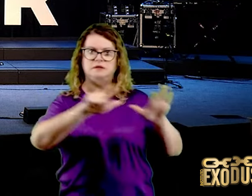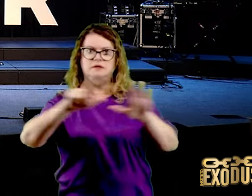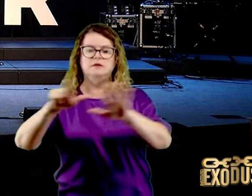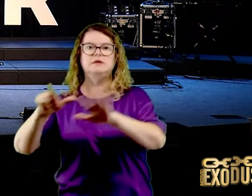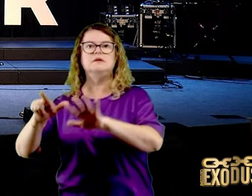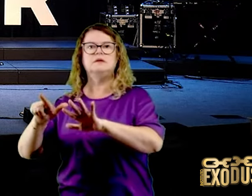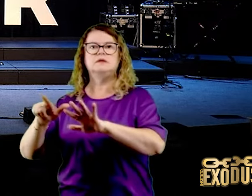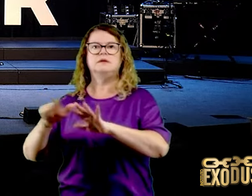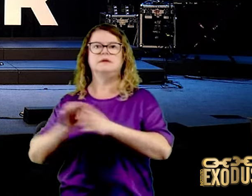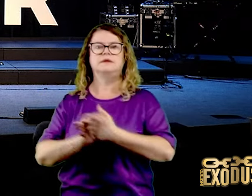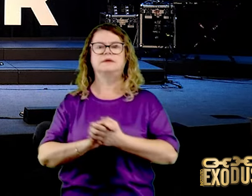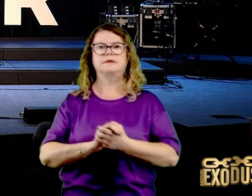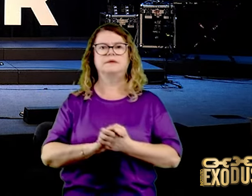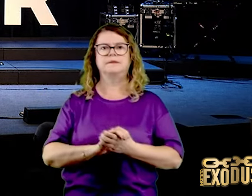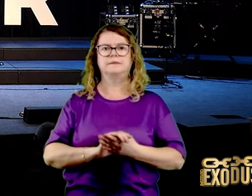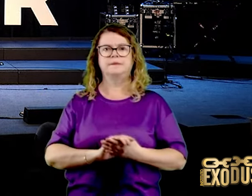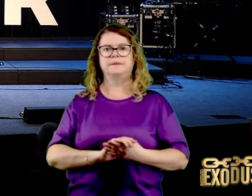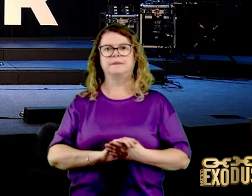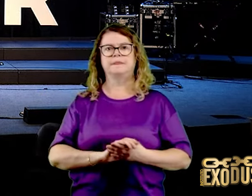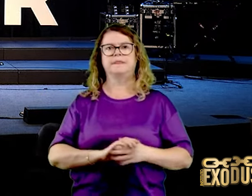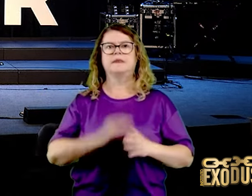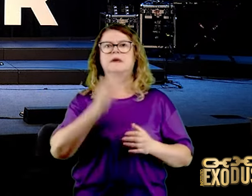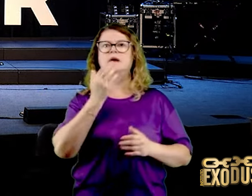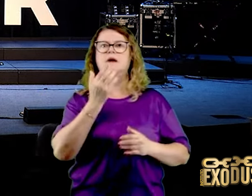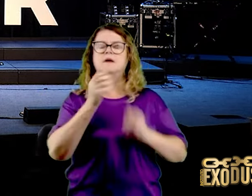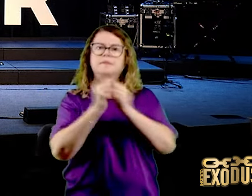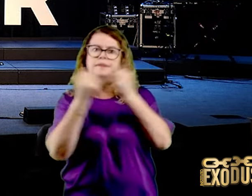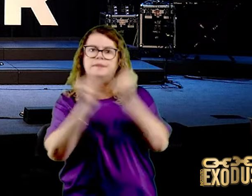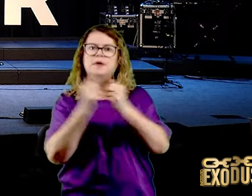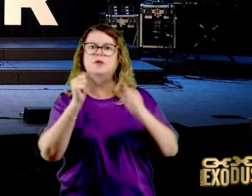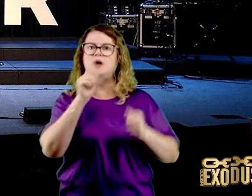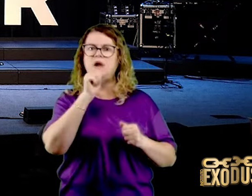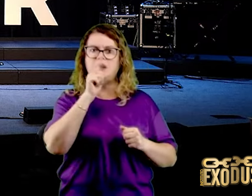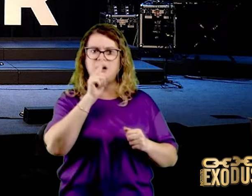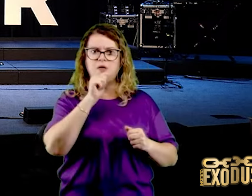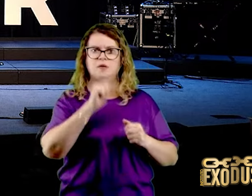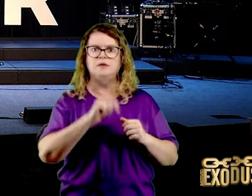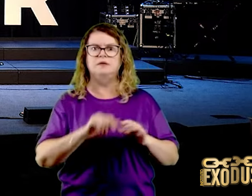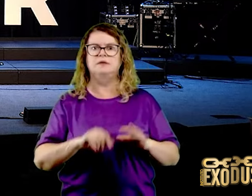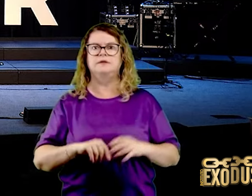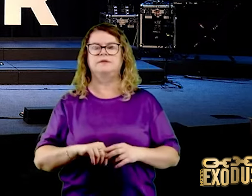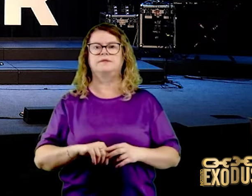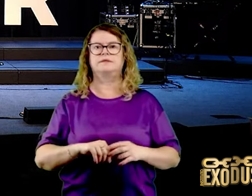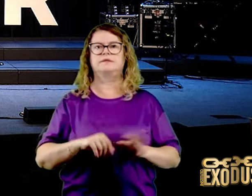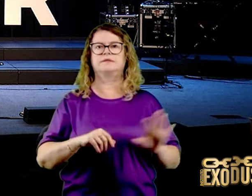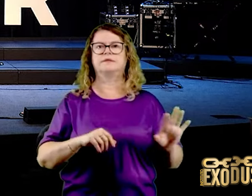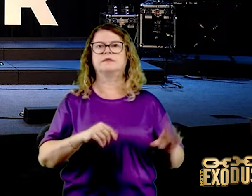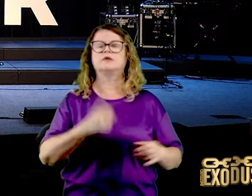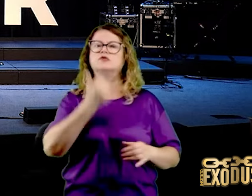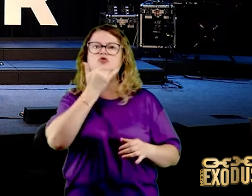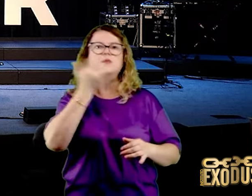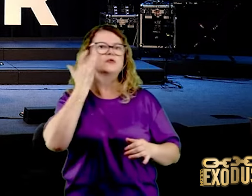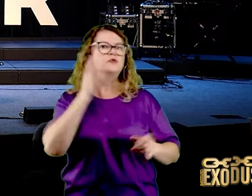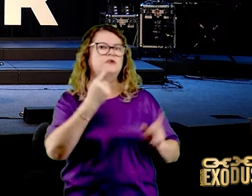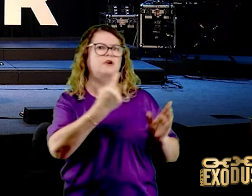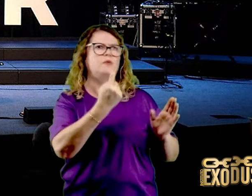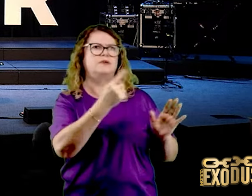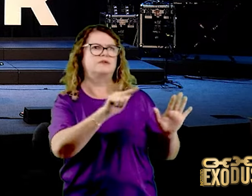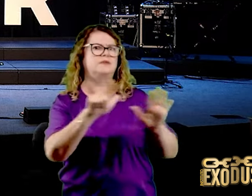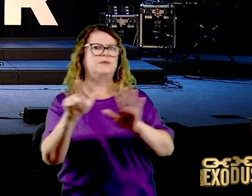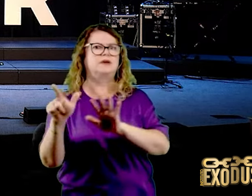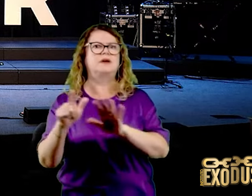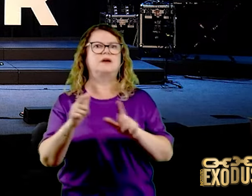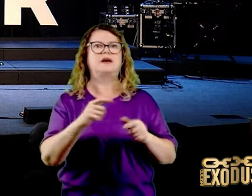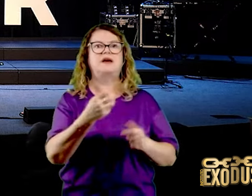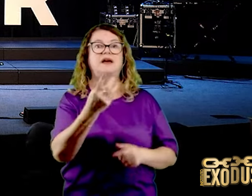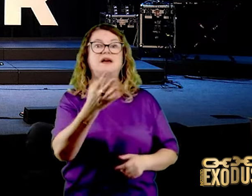E água. Só isso. É isso que eu comia. Nem uma azeitoninha. Era um jejum focado. Eu estou